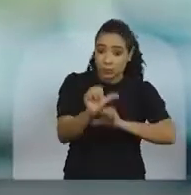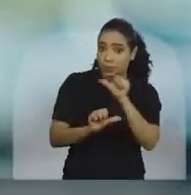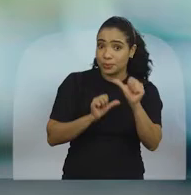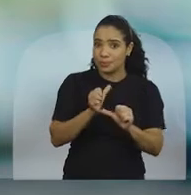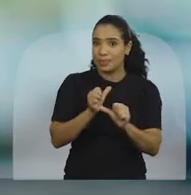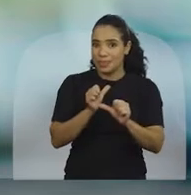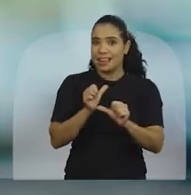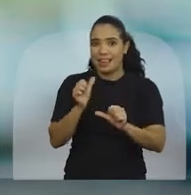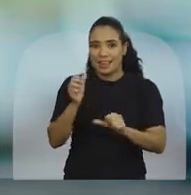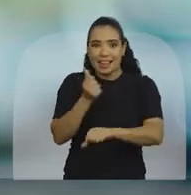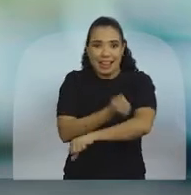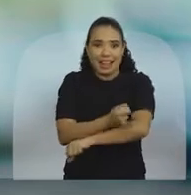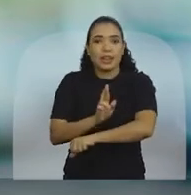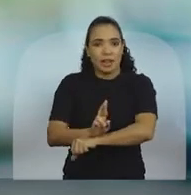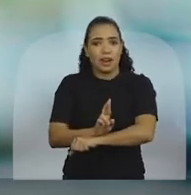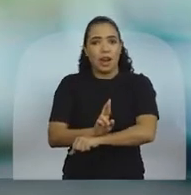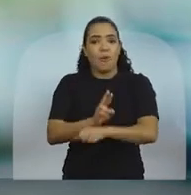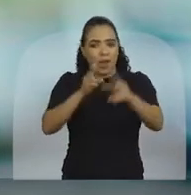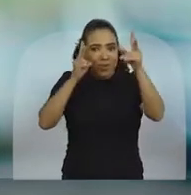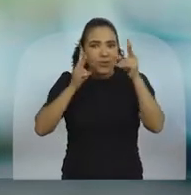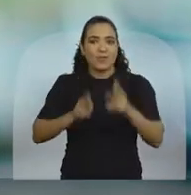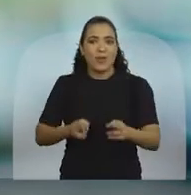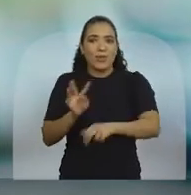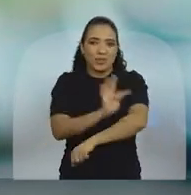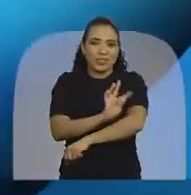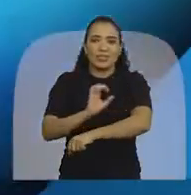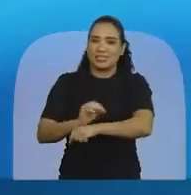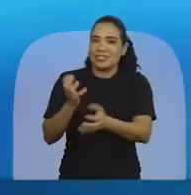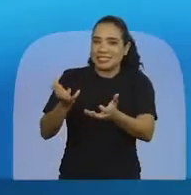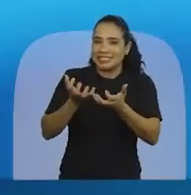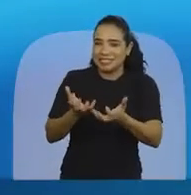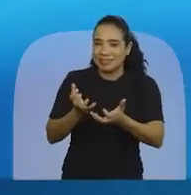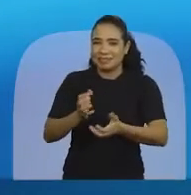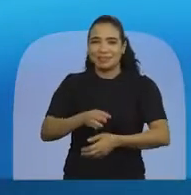Araguaína é a transformação que faremos no Tocantins.